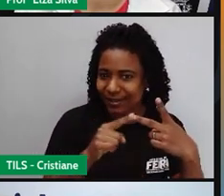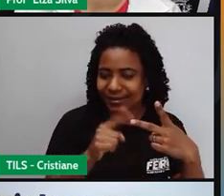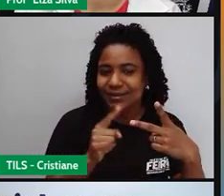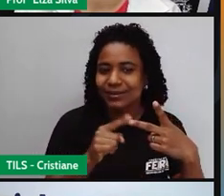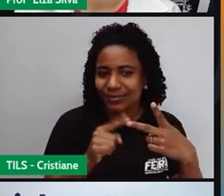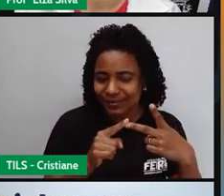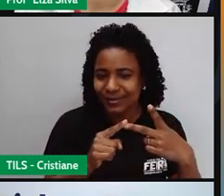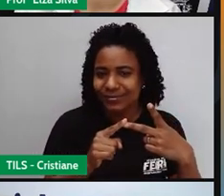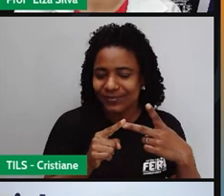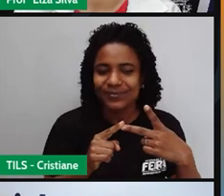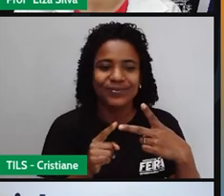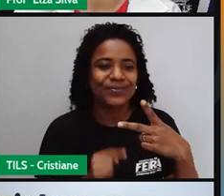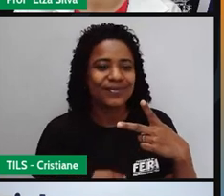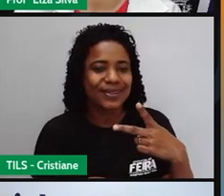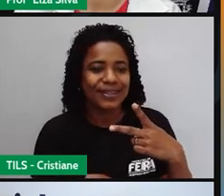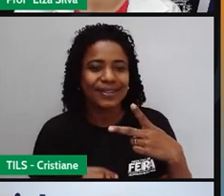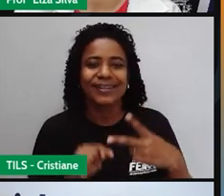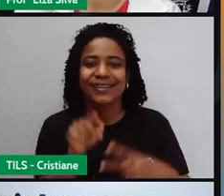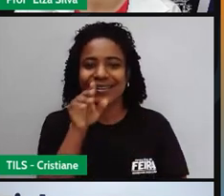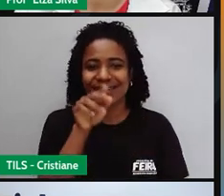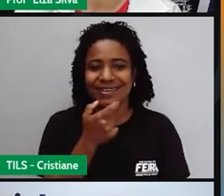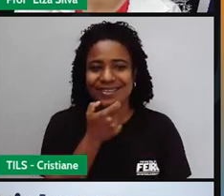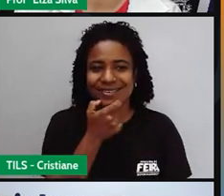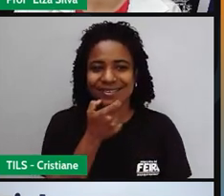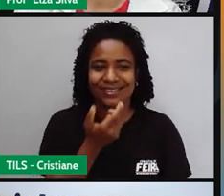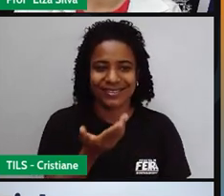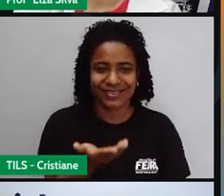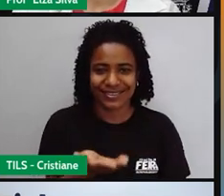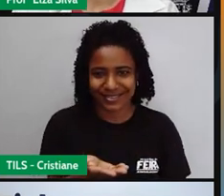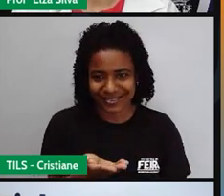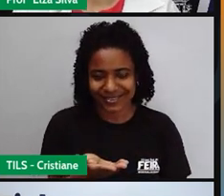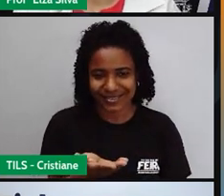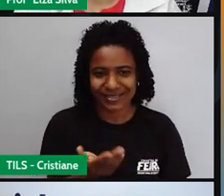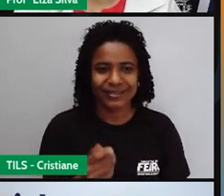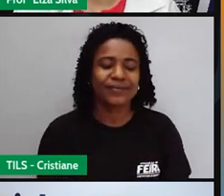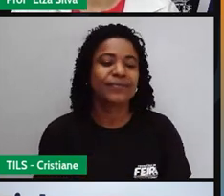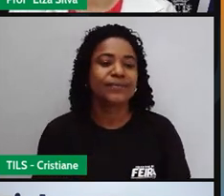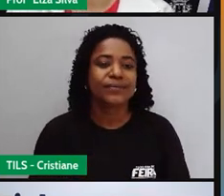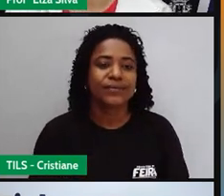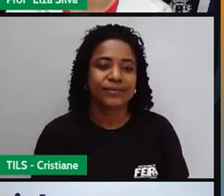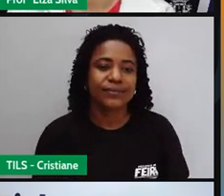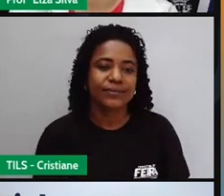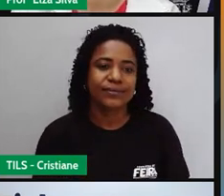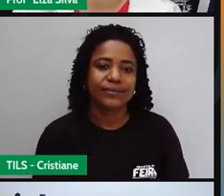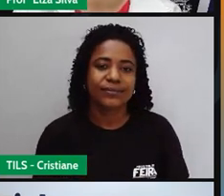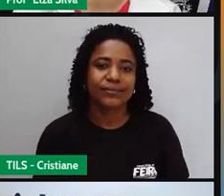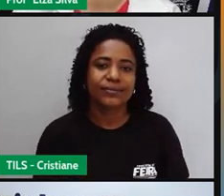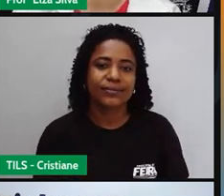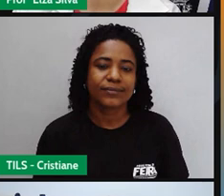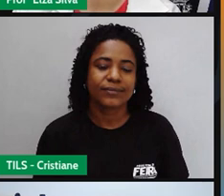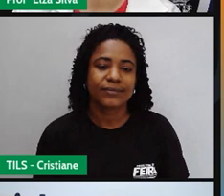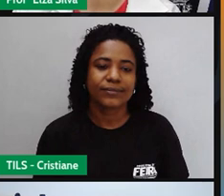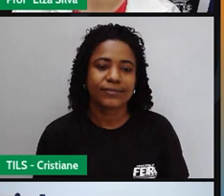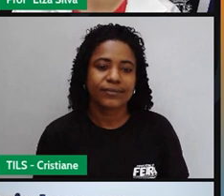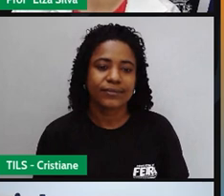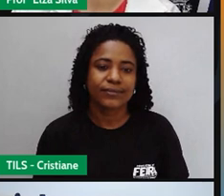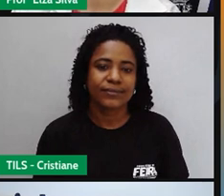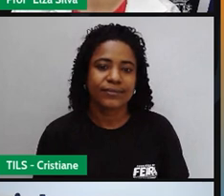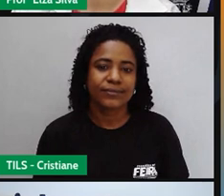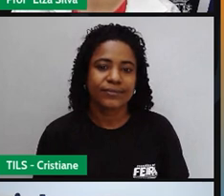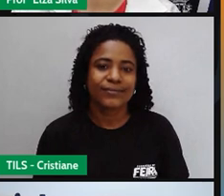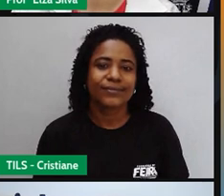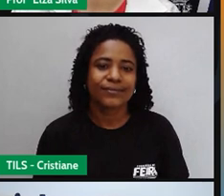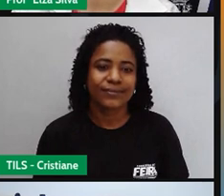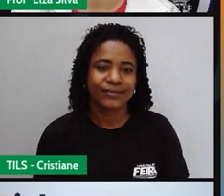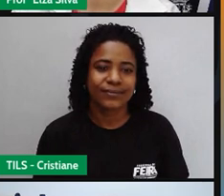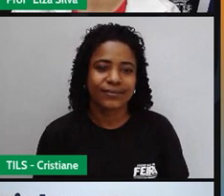é Who, why, is Valentine's Day in Brazil on June 12th?